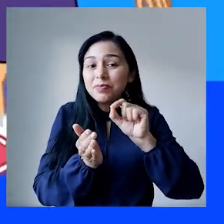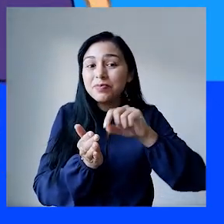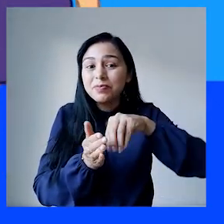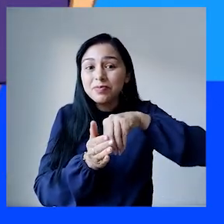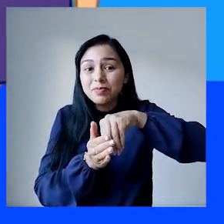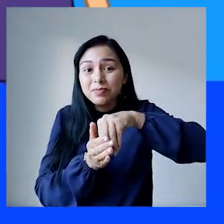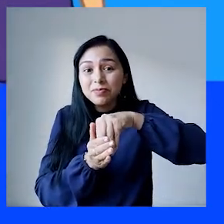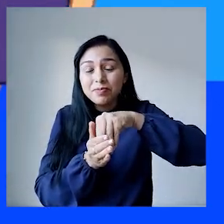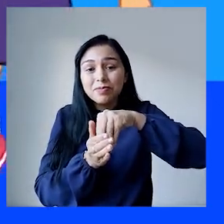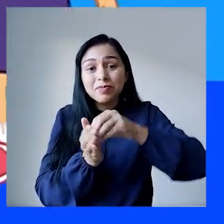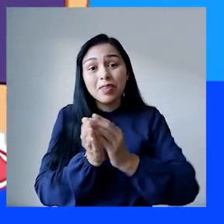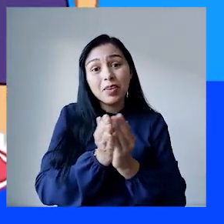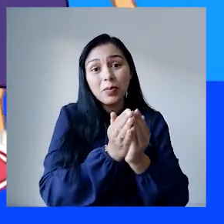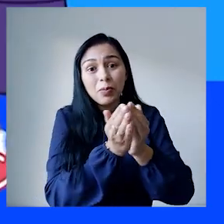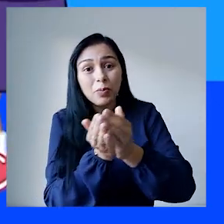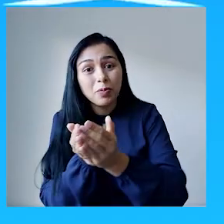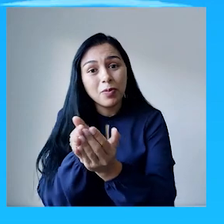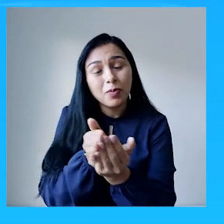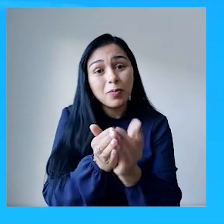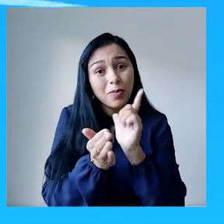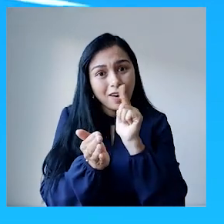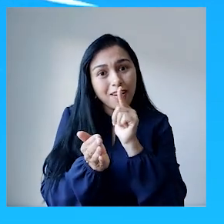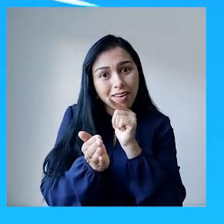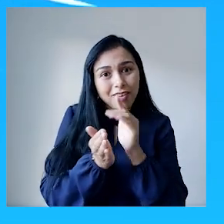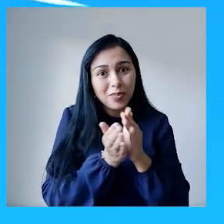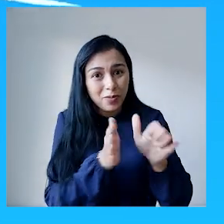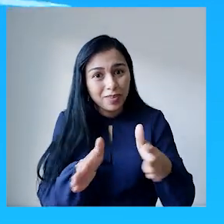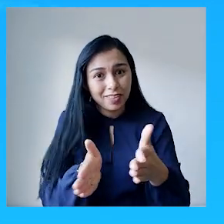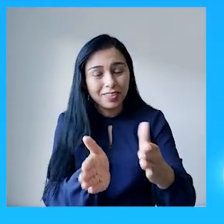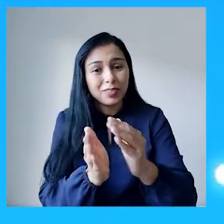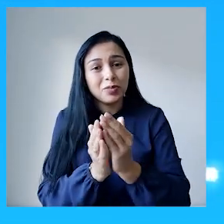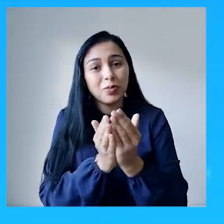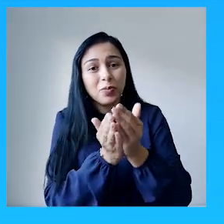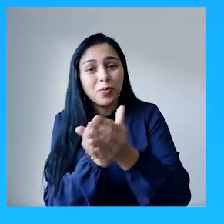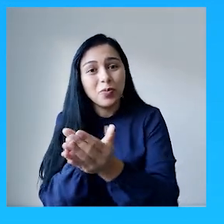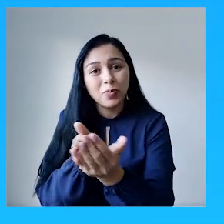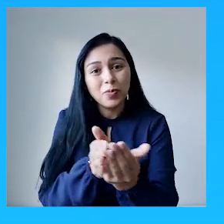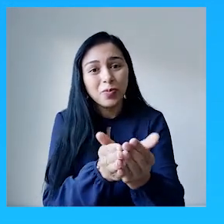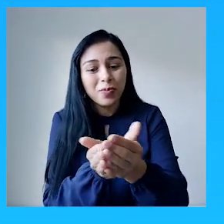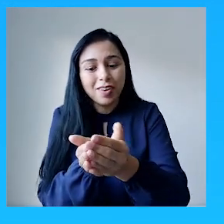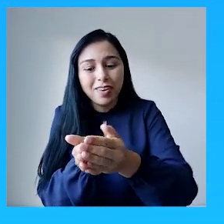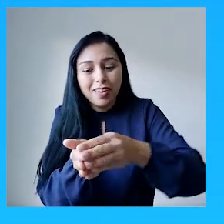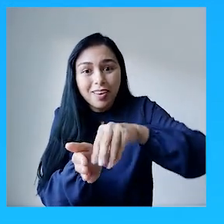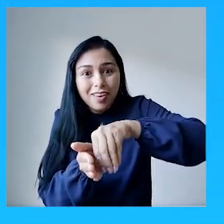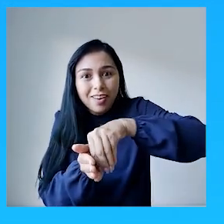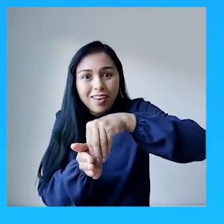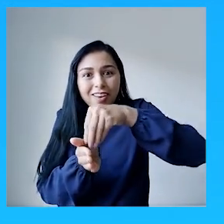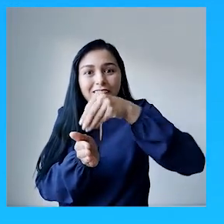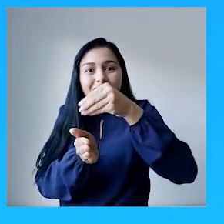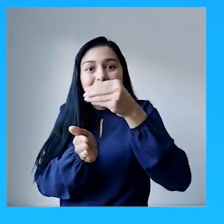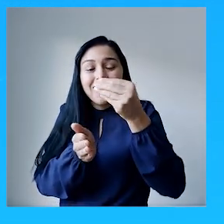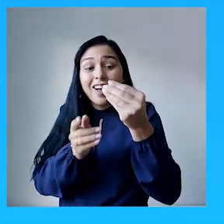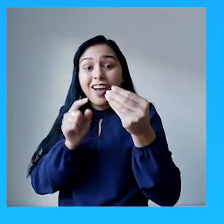A canoa veio descendo pelo rio abaixo. E olha só o que ela nos trouxe.